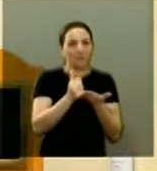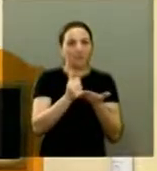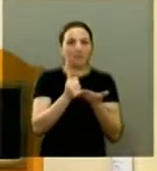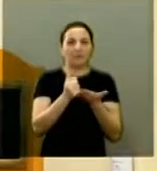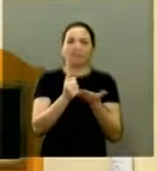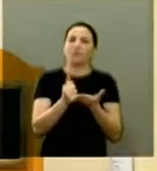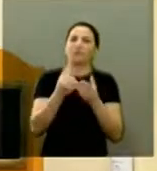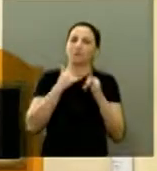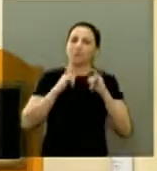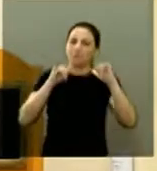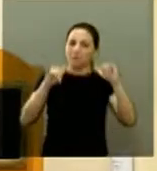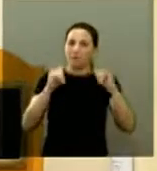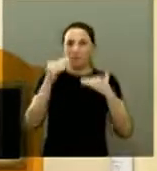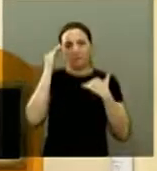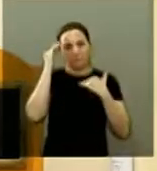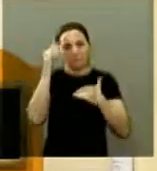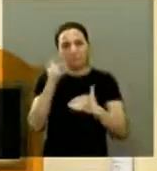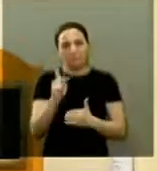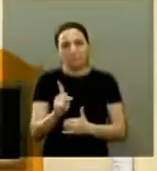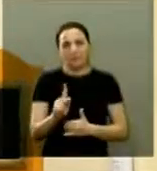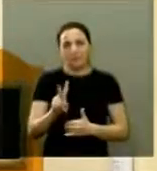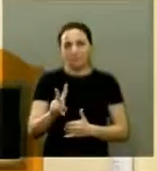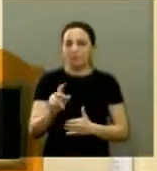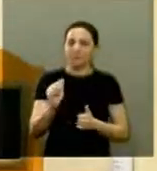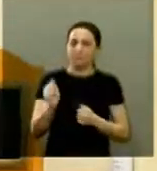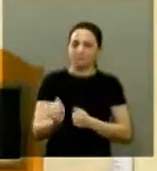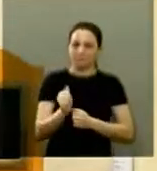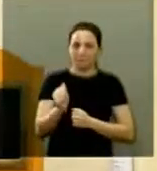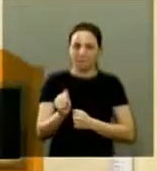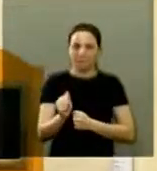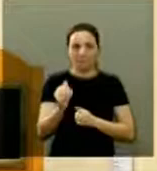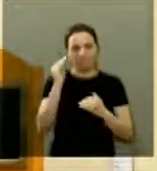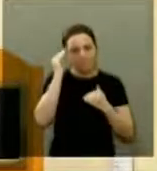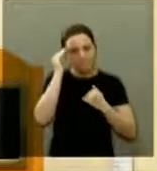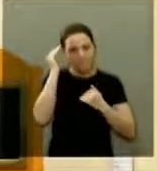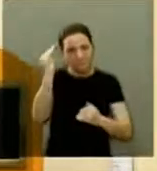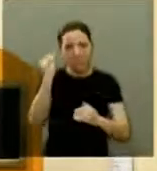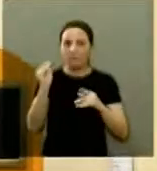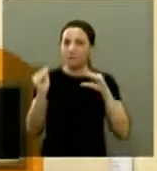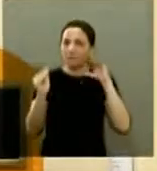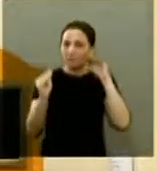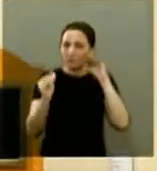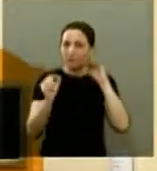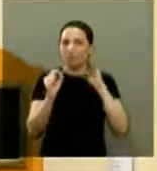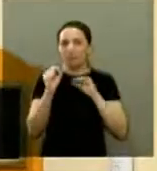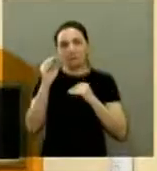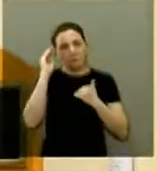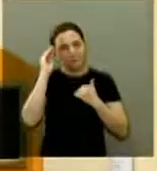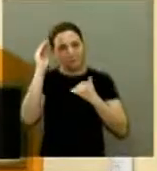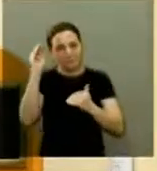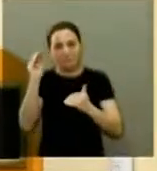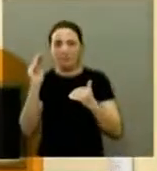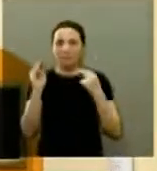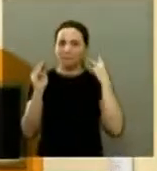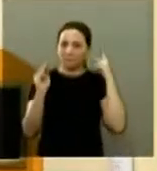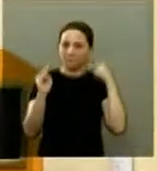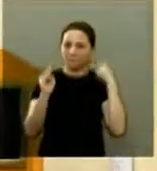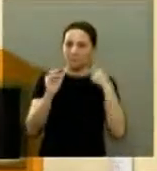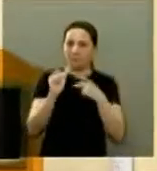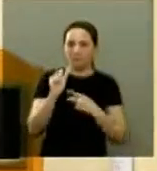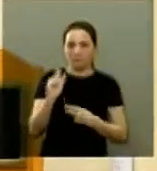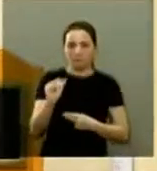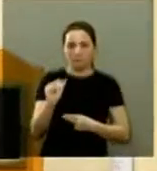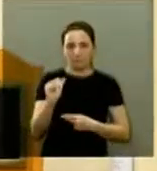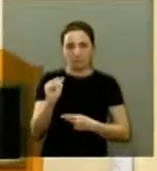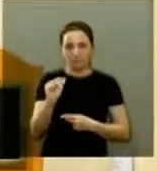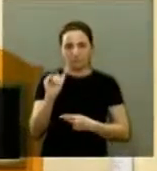obrigado ao Partido Verde de Araraquara. Meu muito obrigado aos vereadores. Eu quero agradecer ao vereador, a Dilson Vital